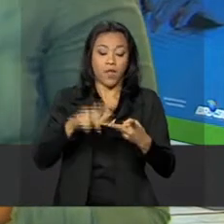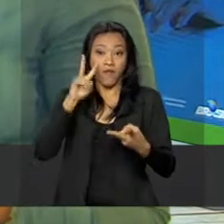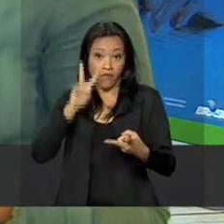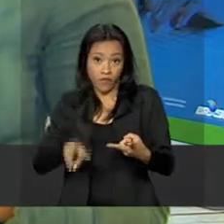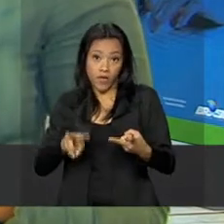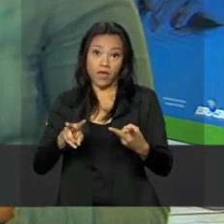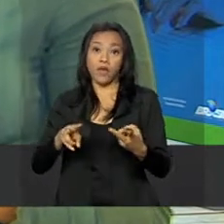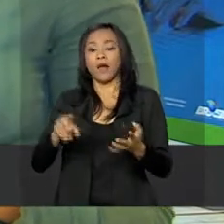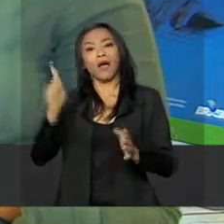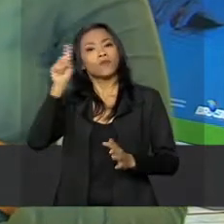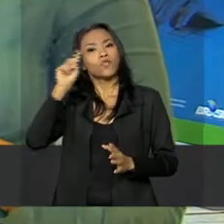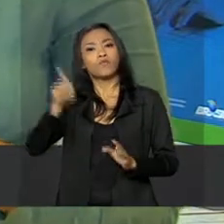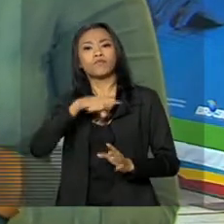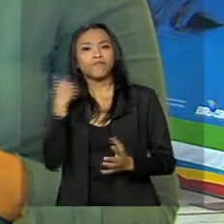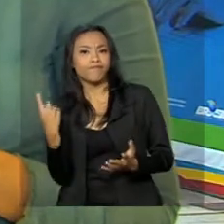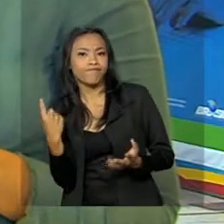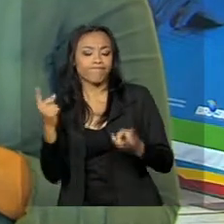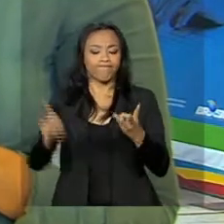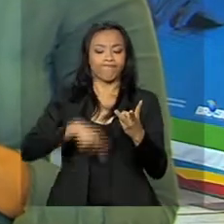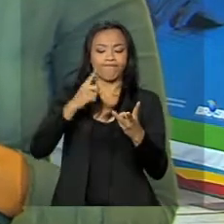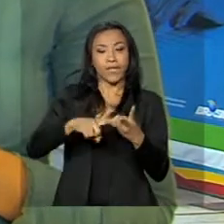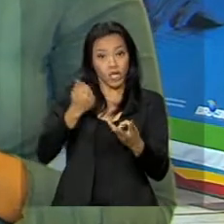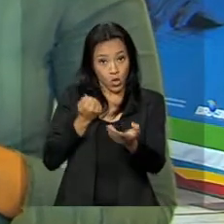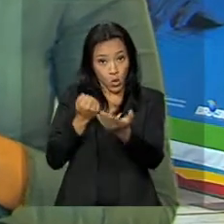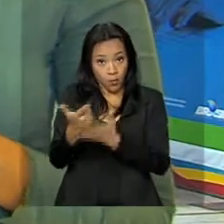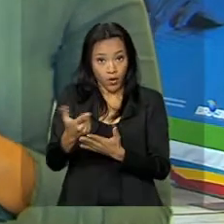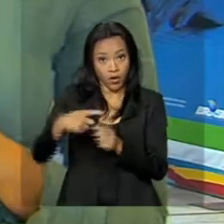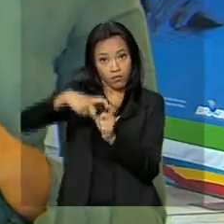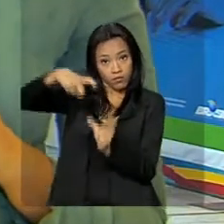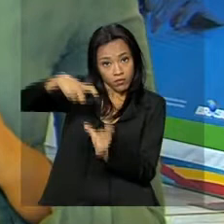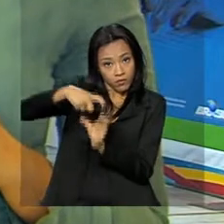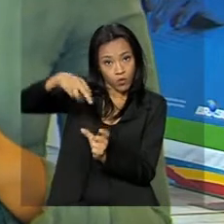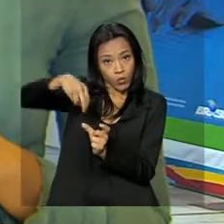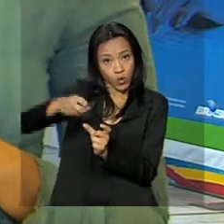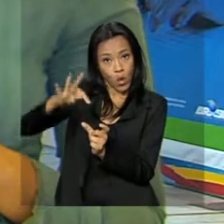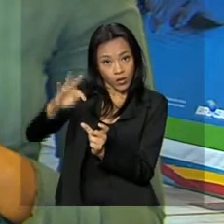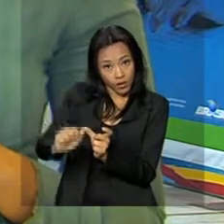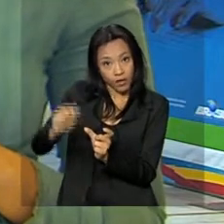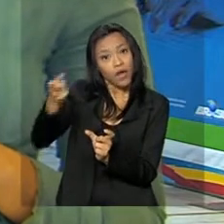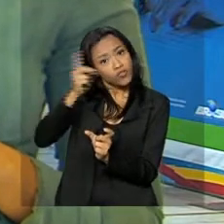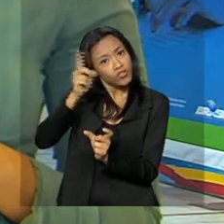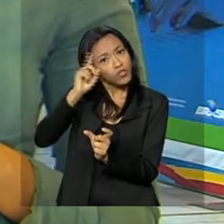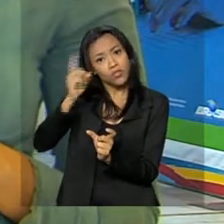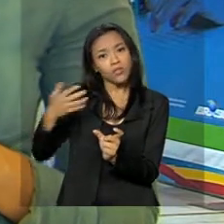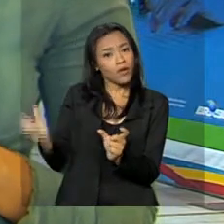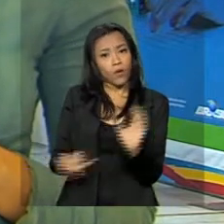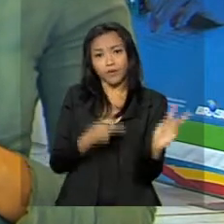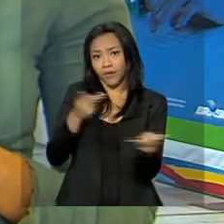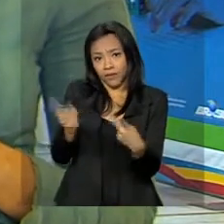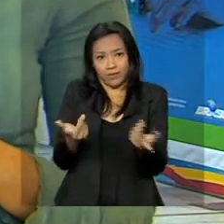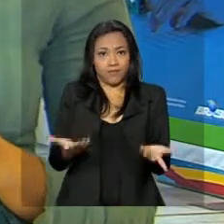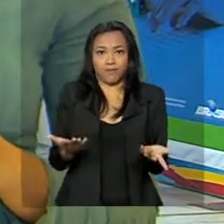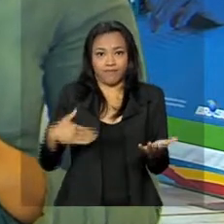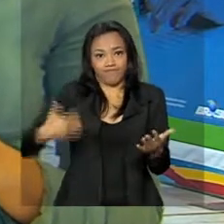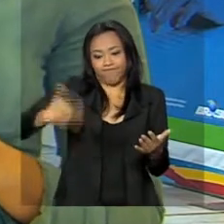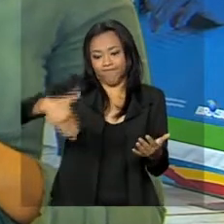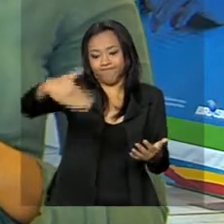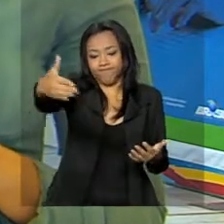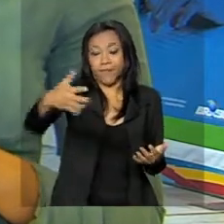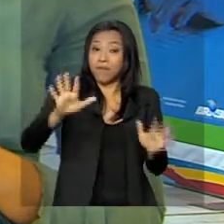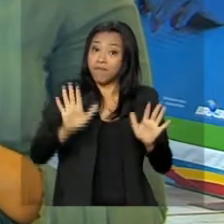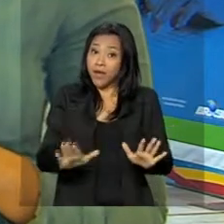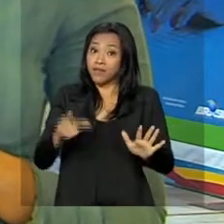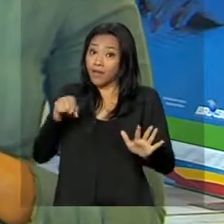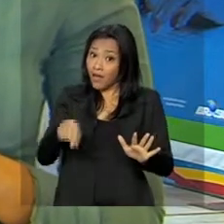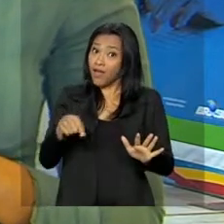no rótulo de um alimento e comprar com nota fiscal, são comuns no dia a dia do consumidor brasileiro. Mas o que parece